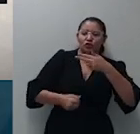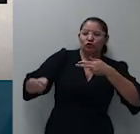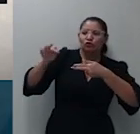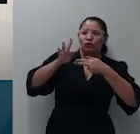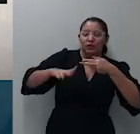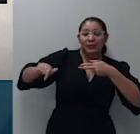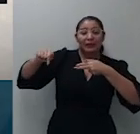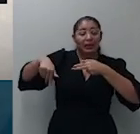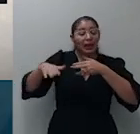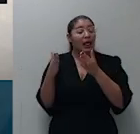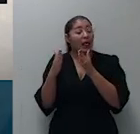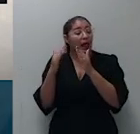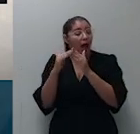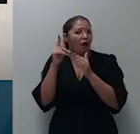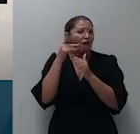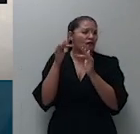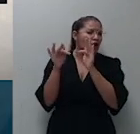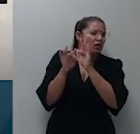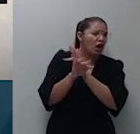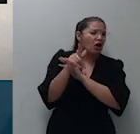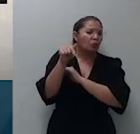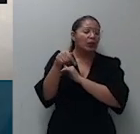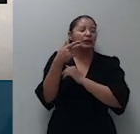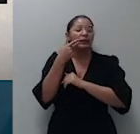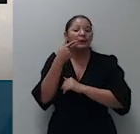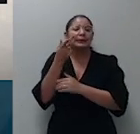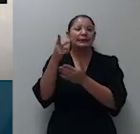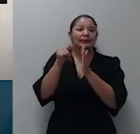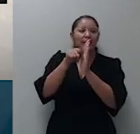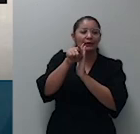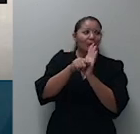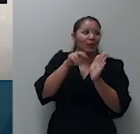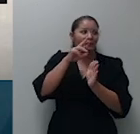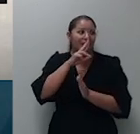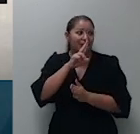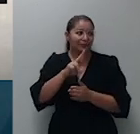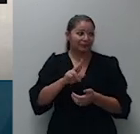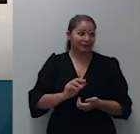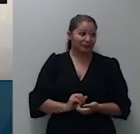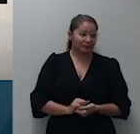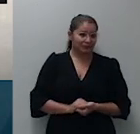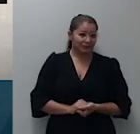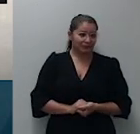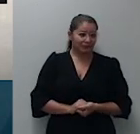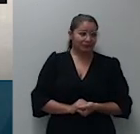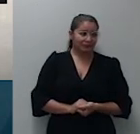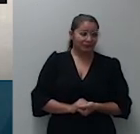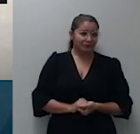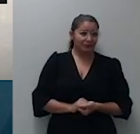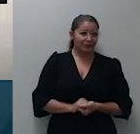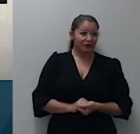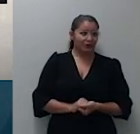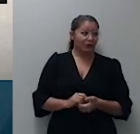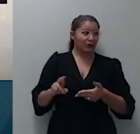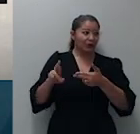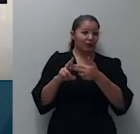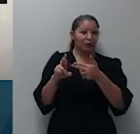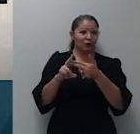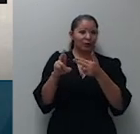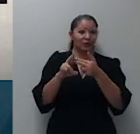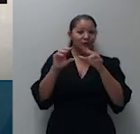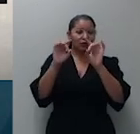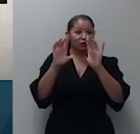pediu a reconsideração da decisão unipessoal ou o provimento do recurso do agravo interno